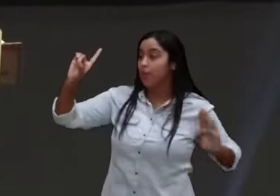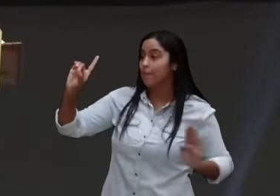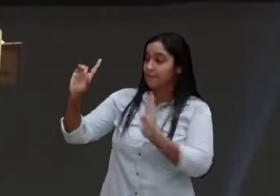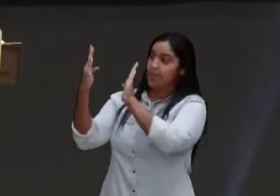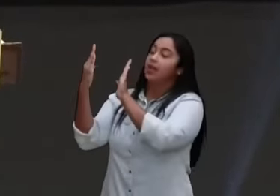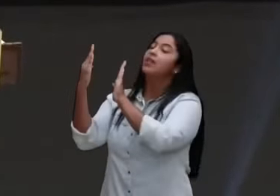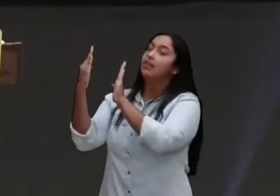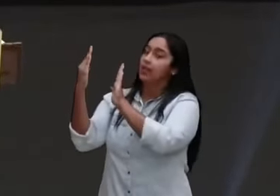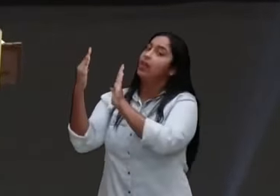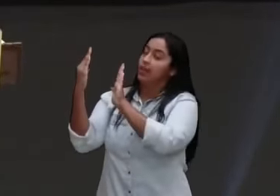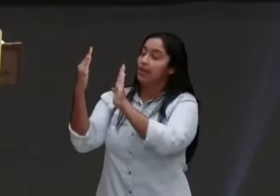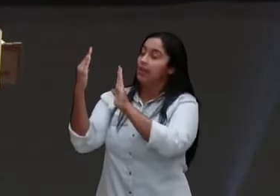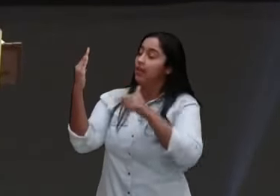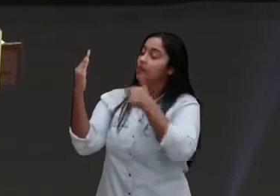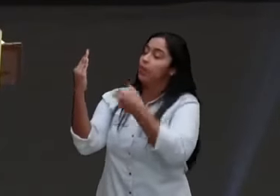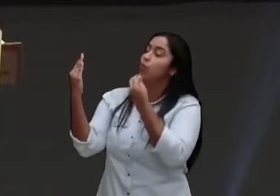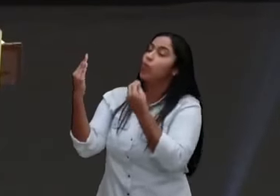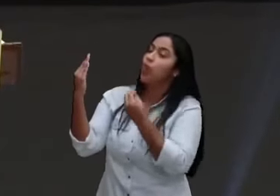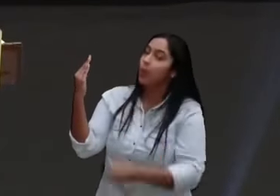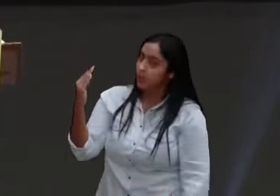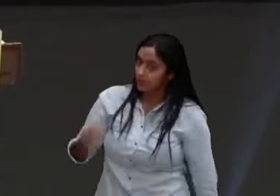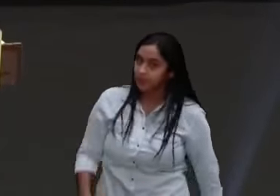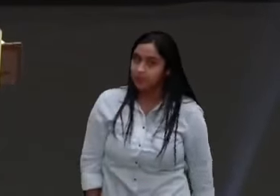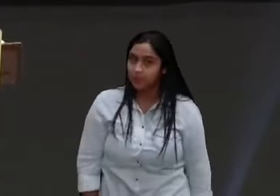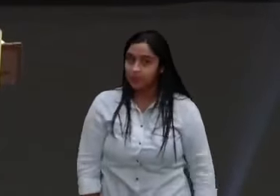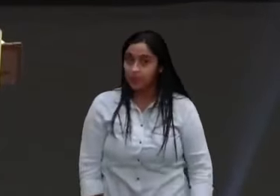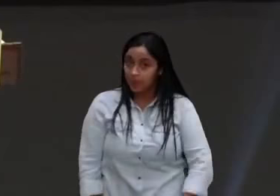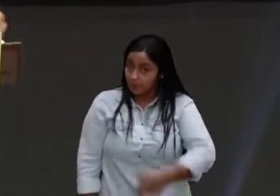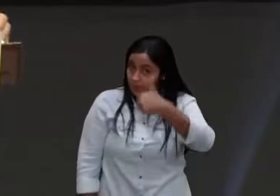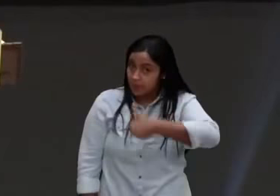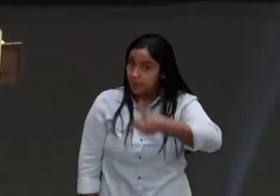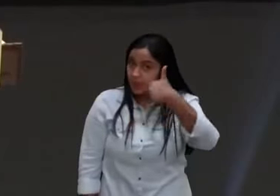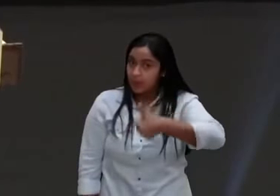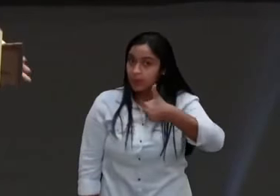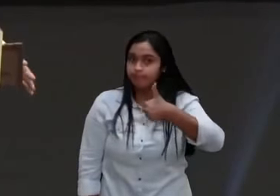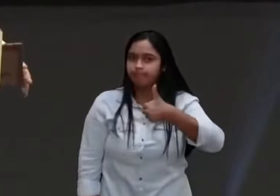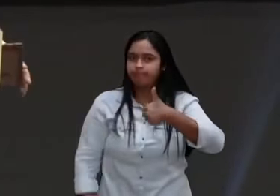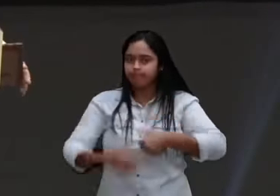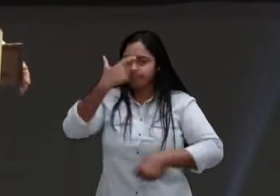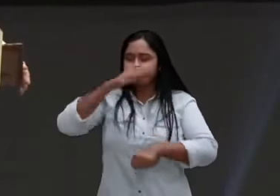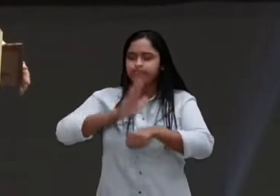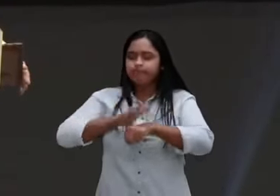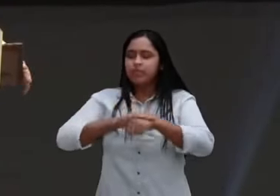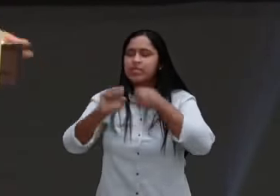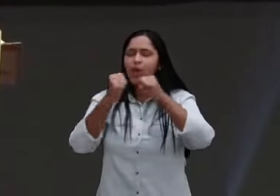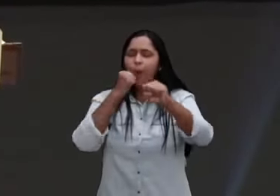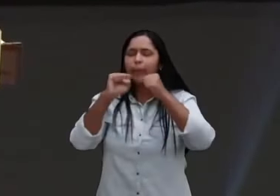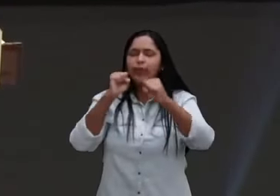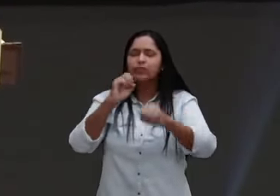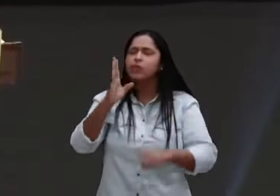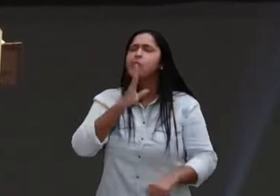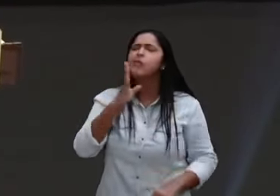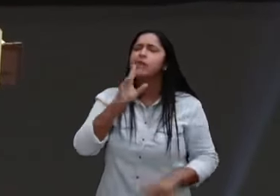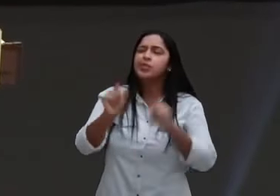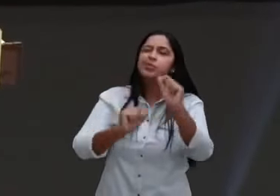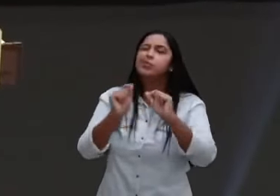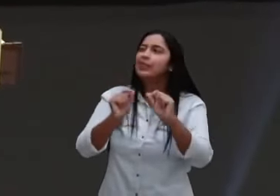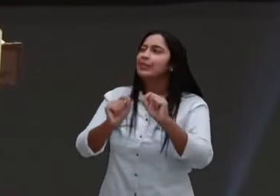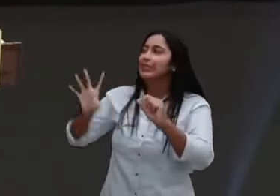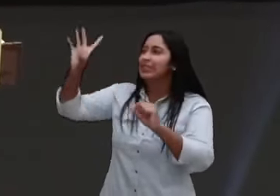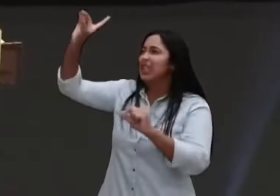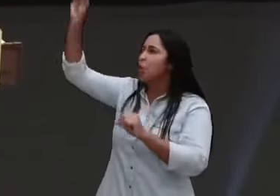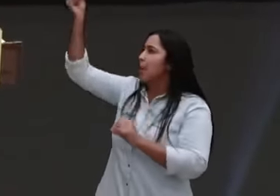salmista reconhecia, que os benefícios recebidos, vinham do Senhor. Primeira coisa que a gente